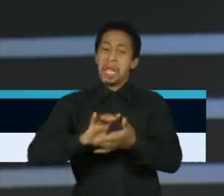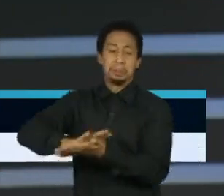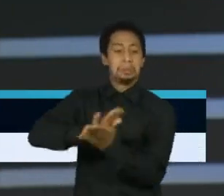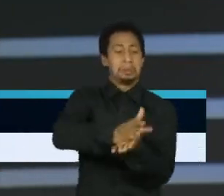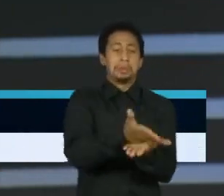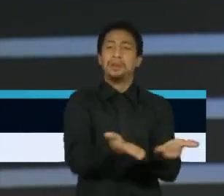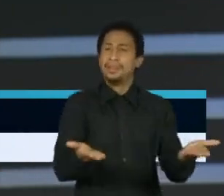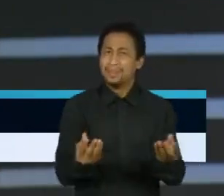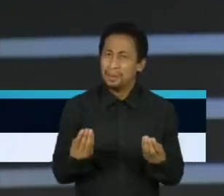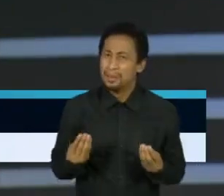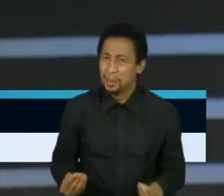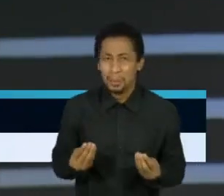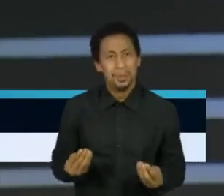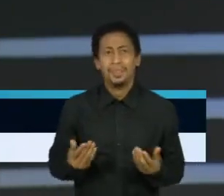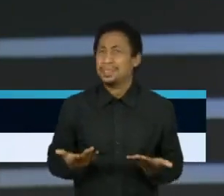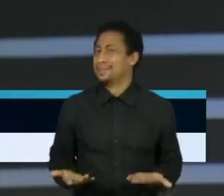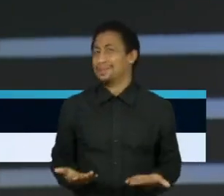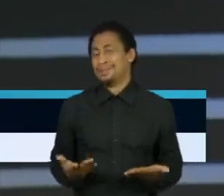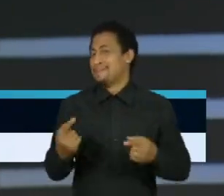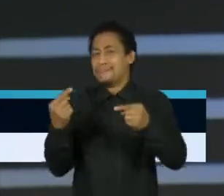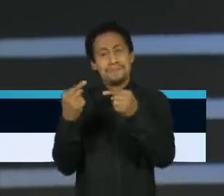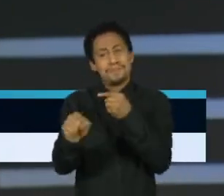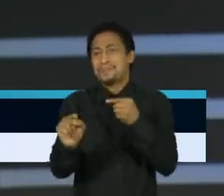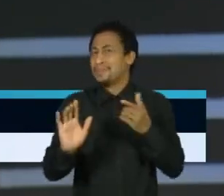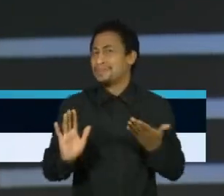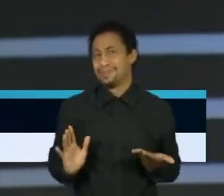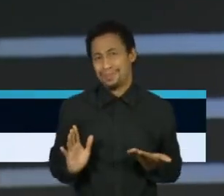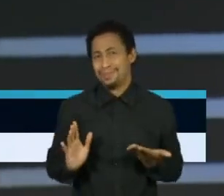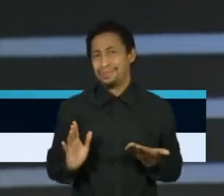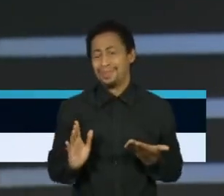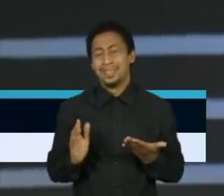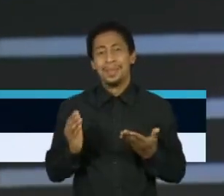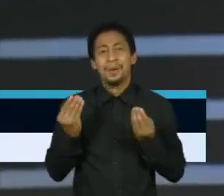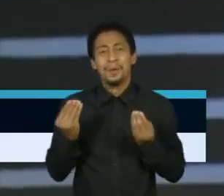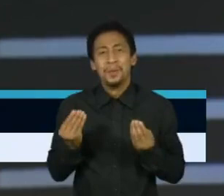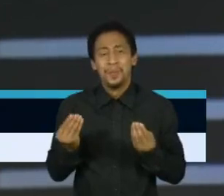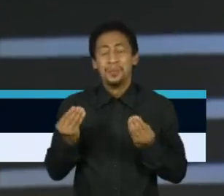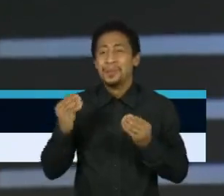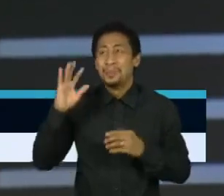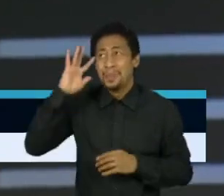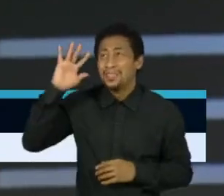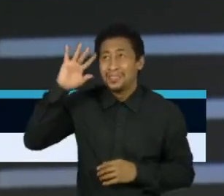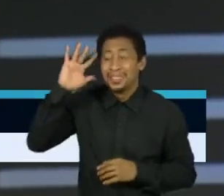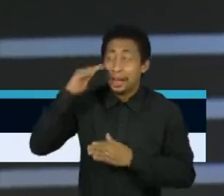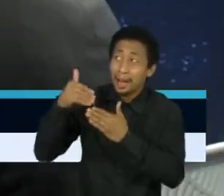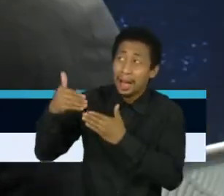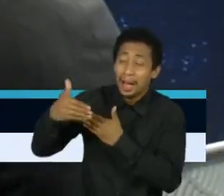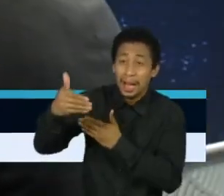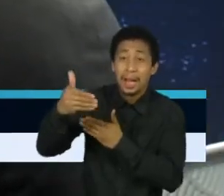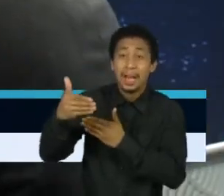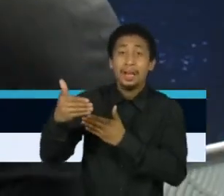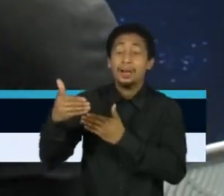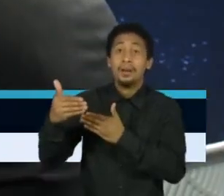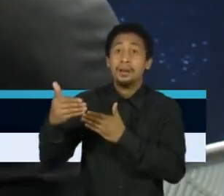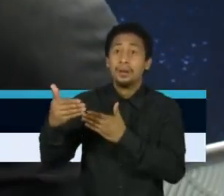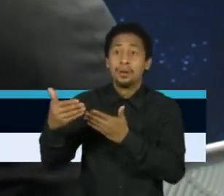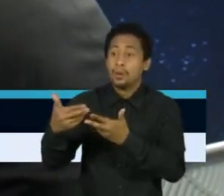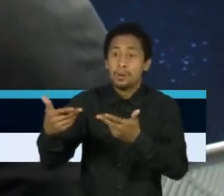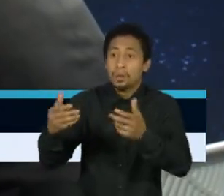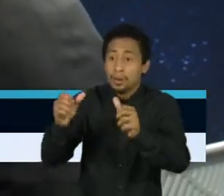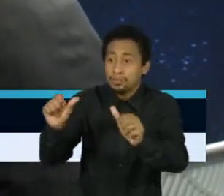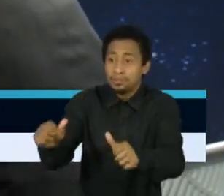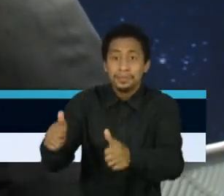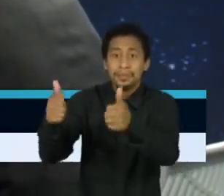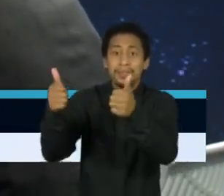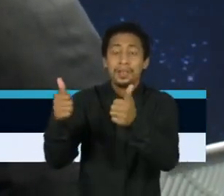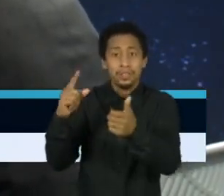de contexto, é tão atrasada, que é difícil imaginar que vai ter ganhos disso aí. Você não vai ter absolutamente ganho nenhum. É o que a gente viu,